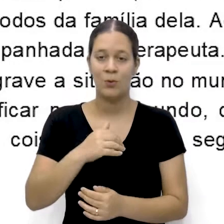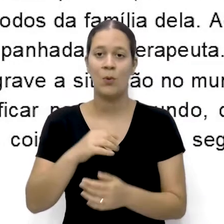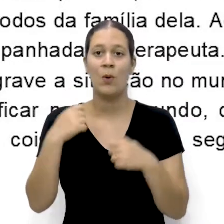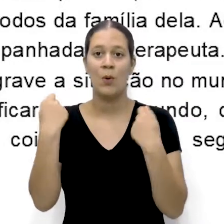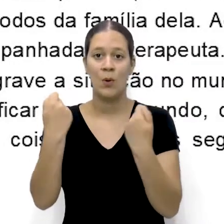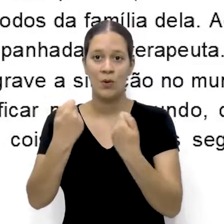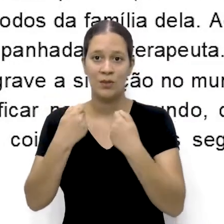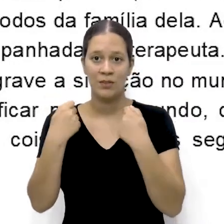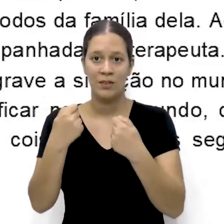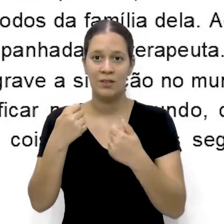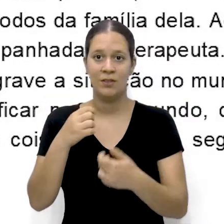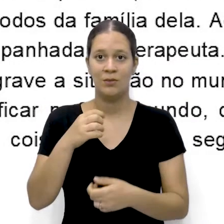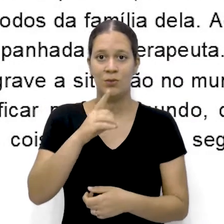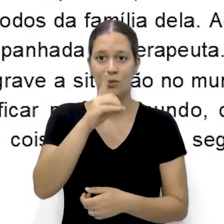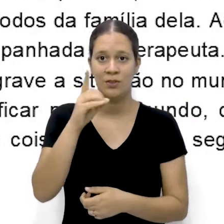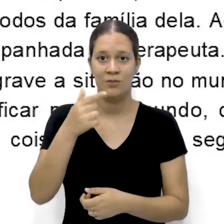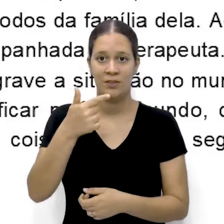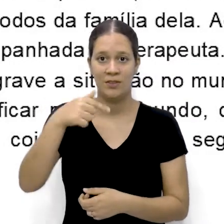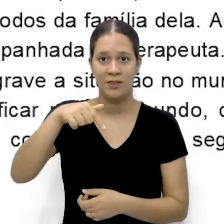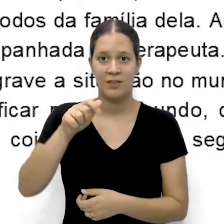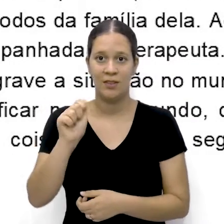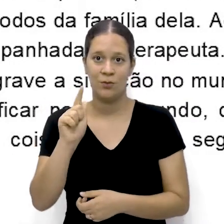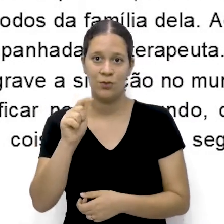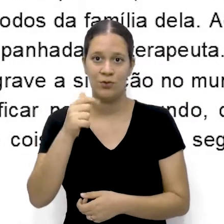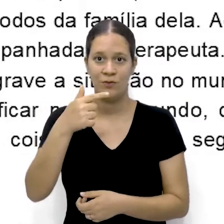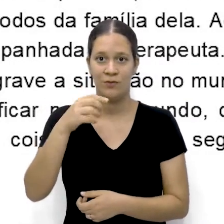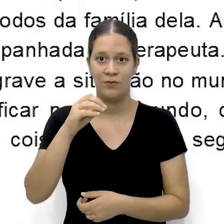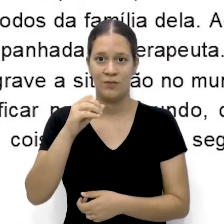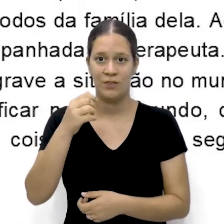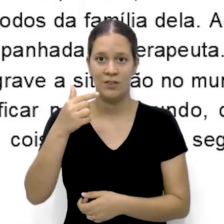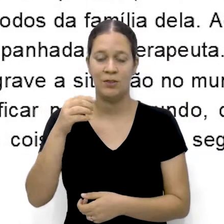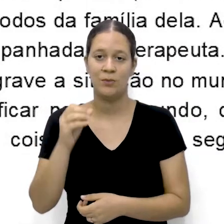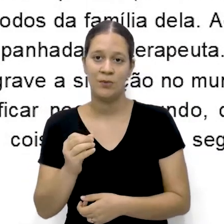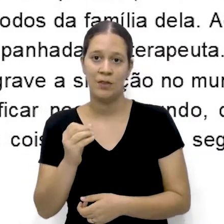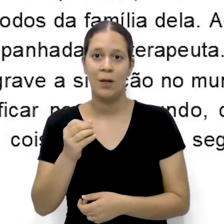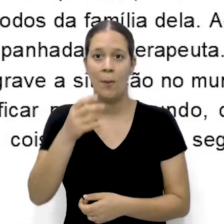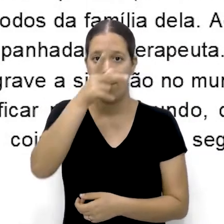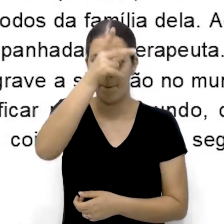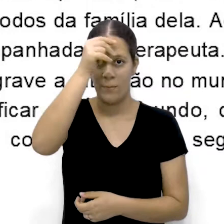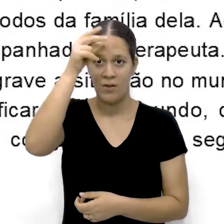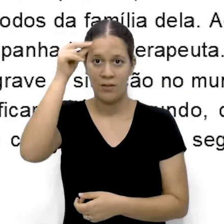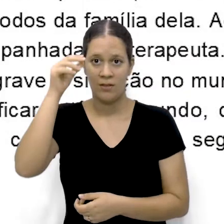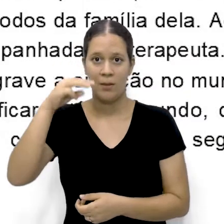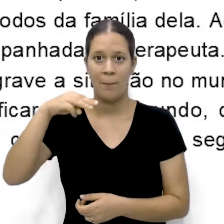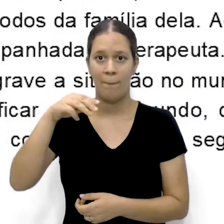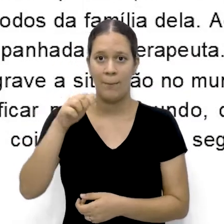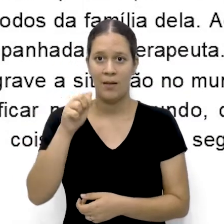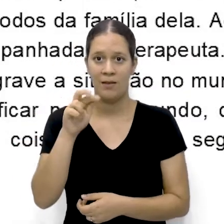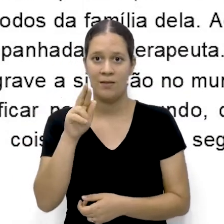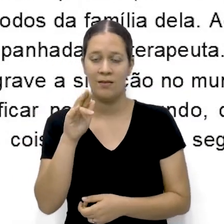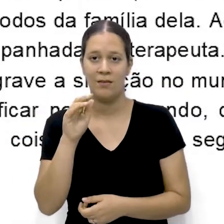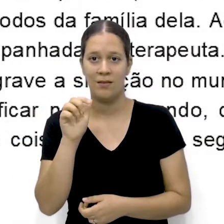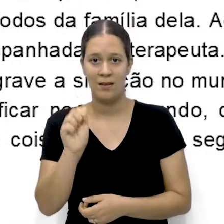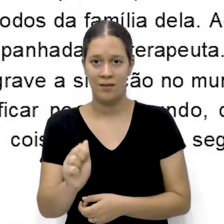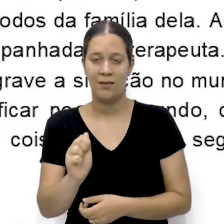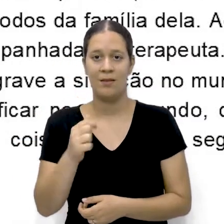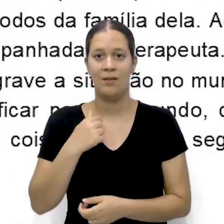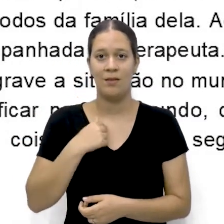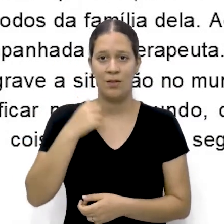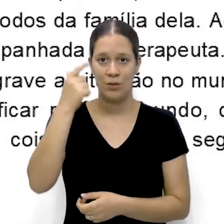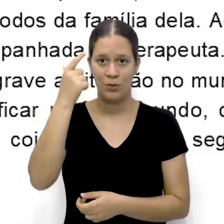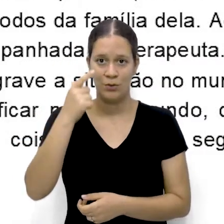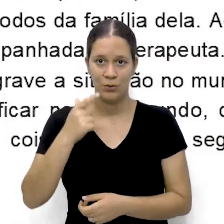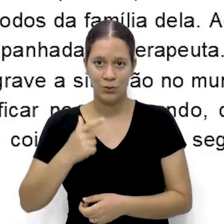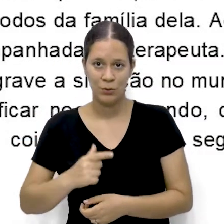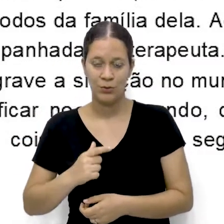Caruaru, 27 de agosto de 2020 Excelentíssima prefeita Maria Ferreira Sou Lucimera e Braga